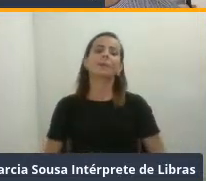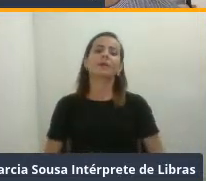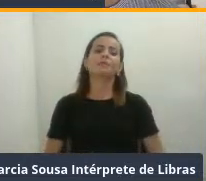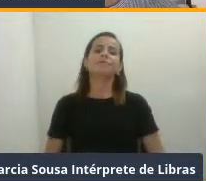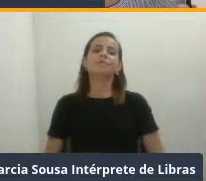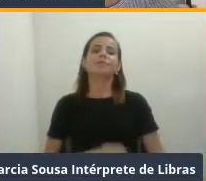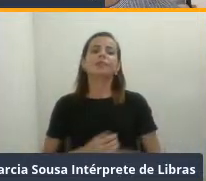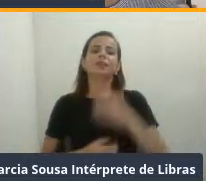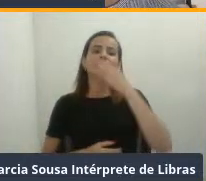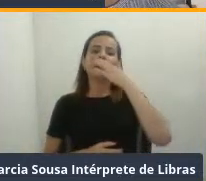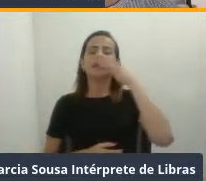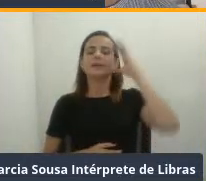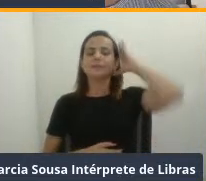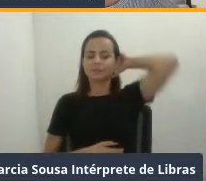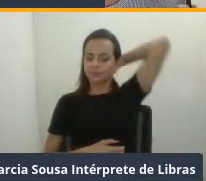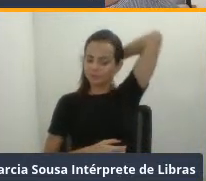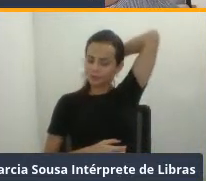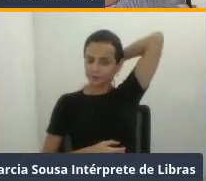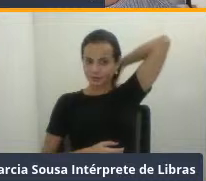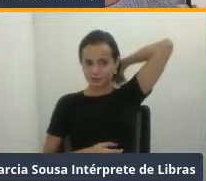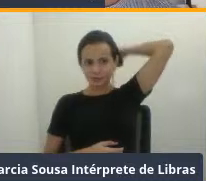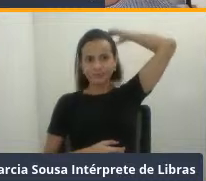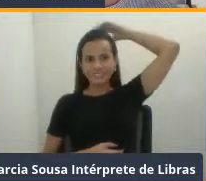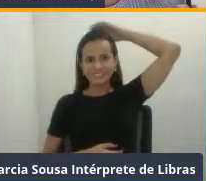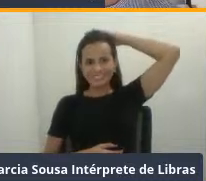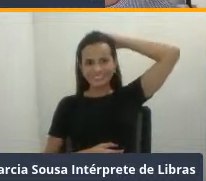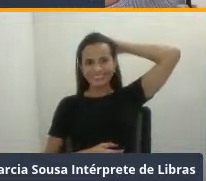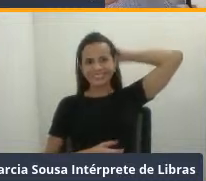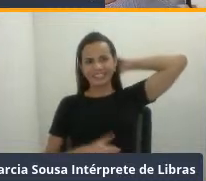Botei de novo. Ficou no primeiro, né?